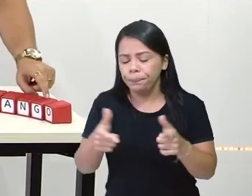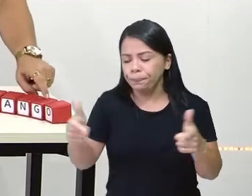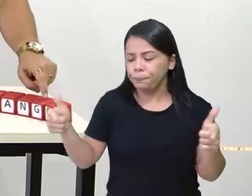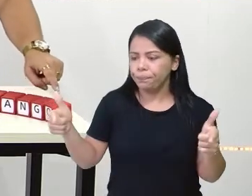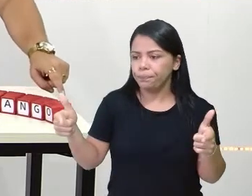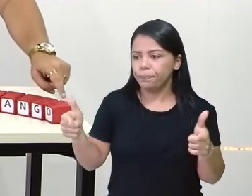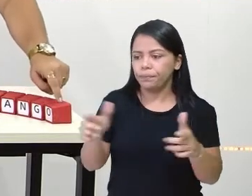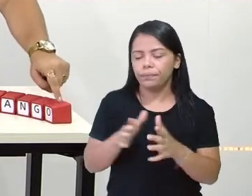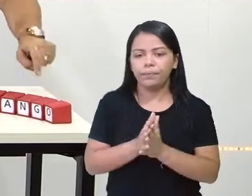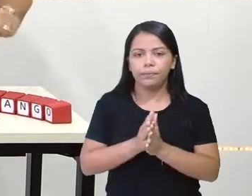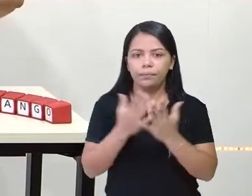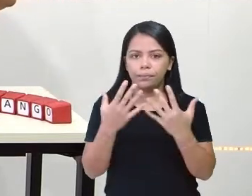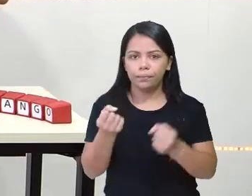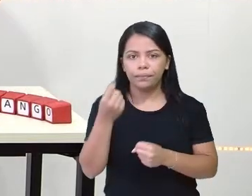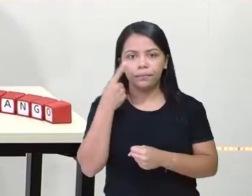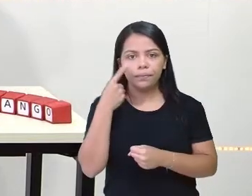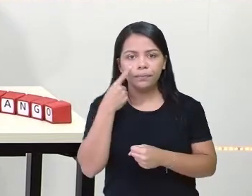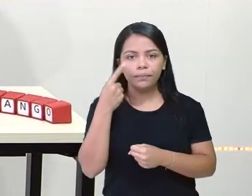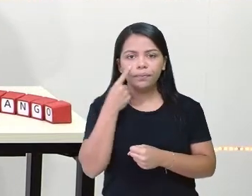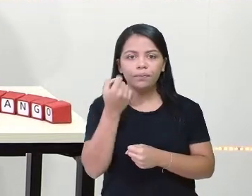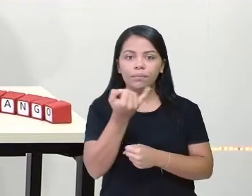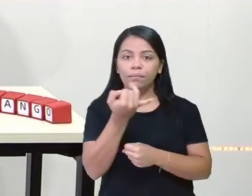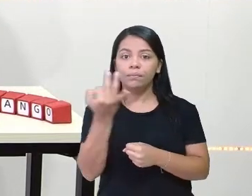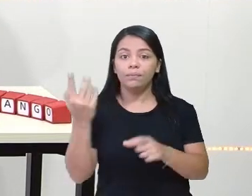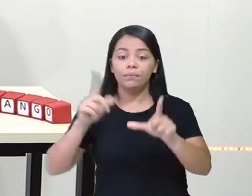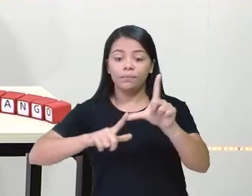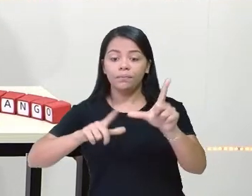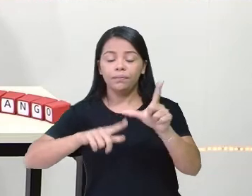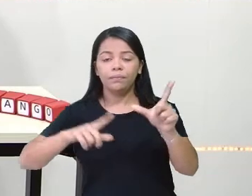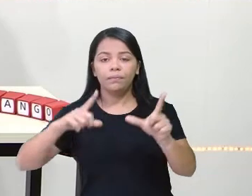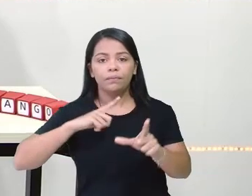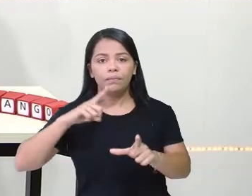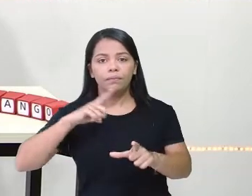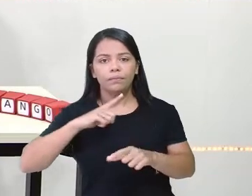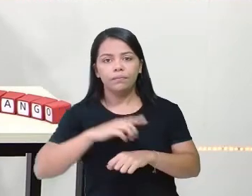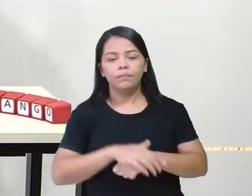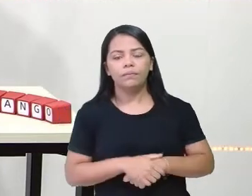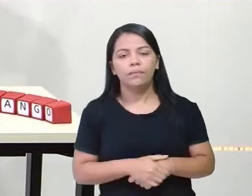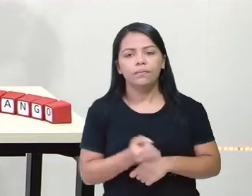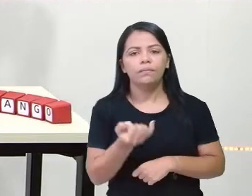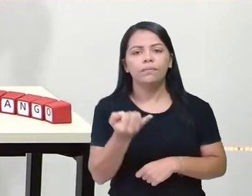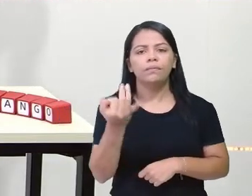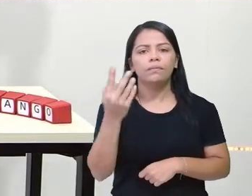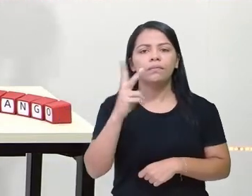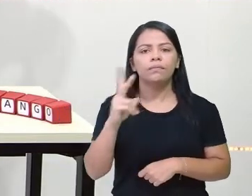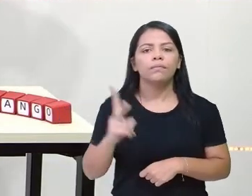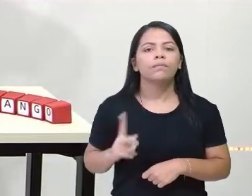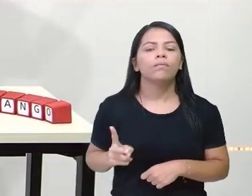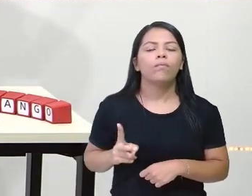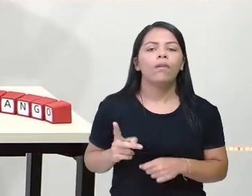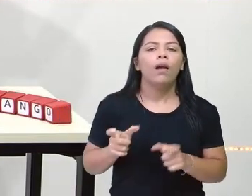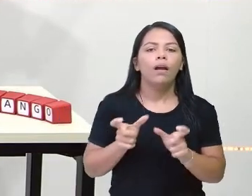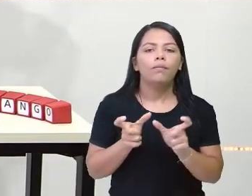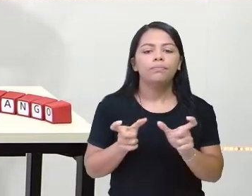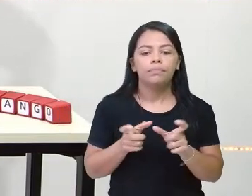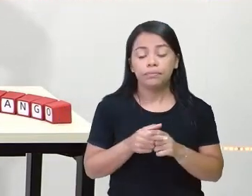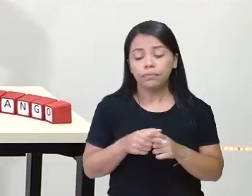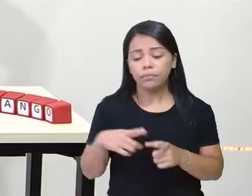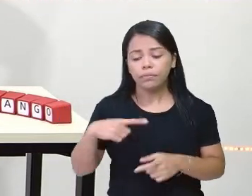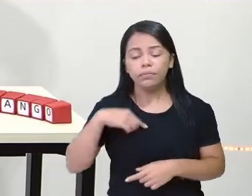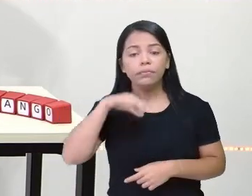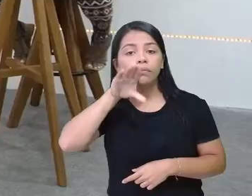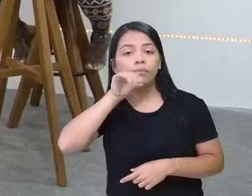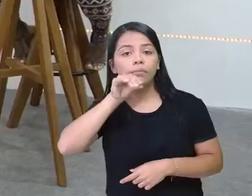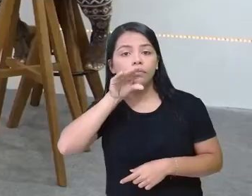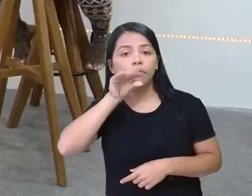cinco, seis, sete letrinhas. E quantas vezes eu abro a boca para dizer o nome Calango, professora Cátia?